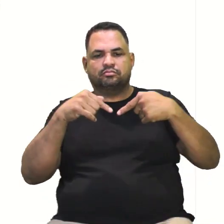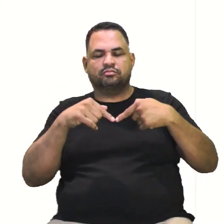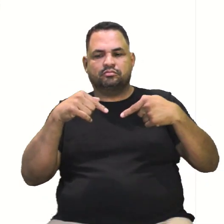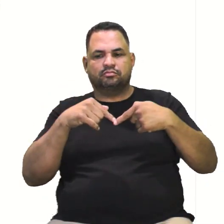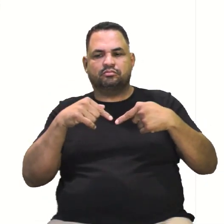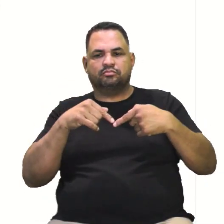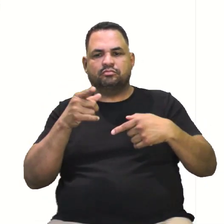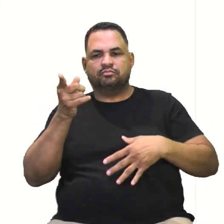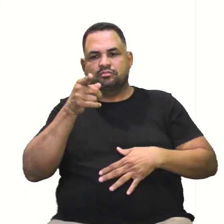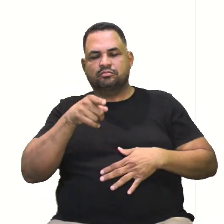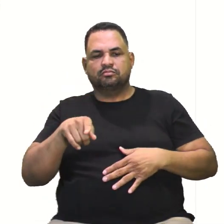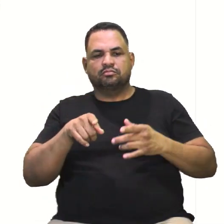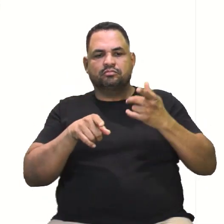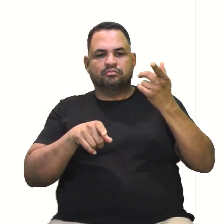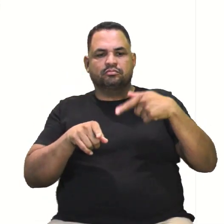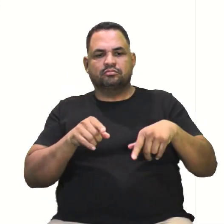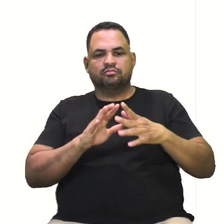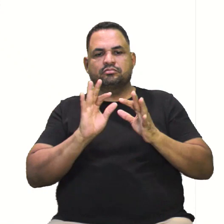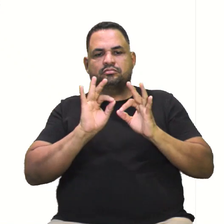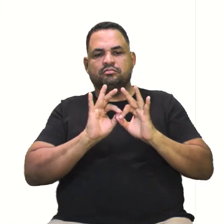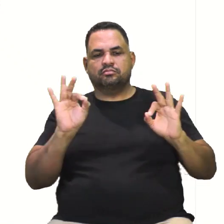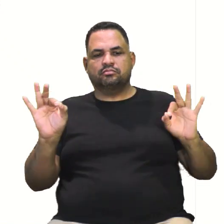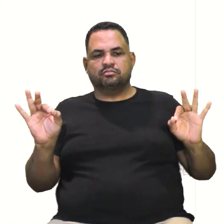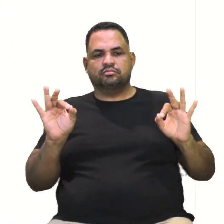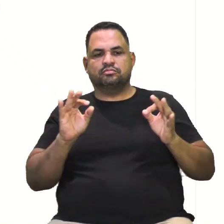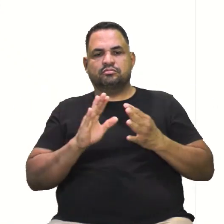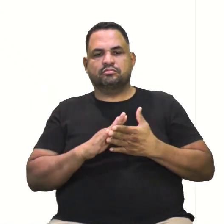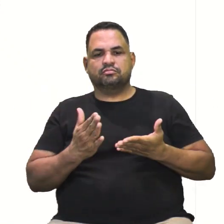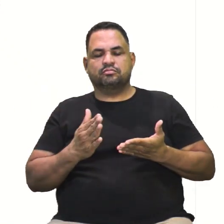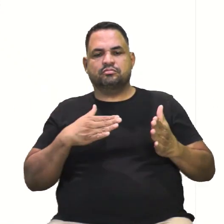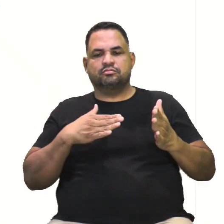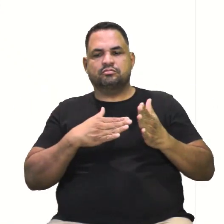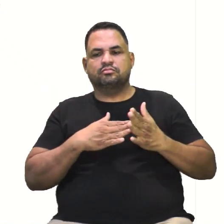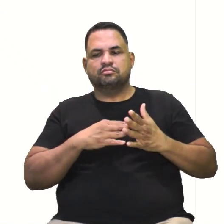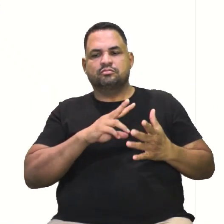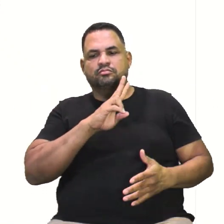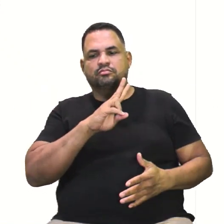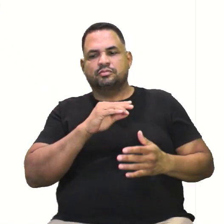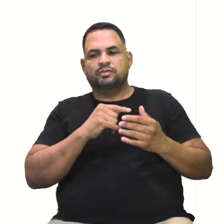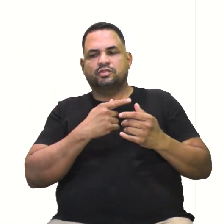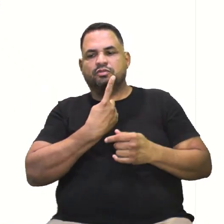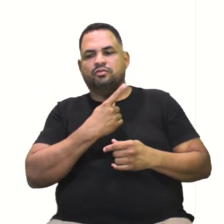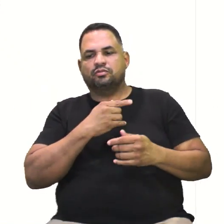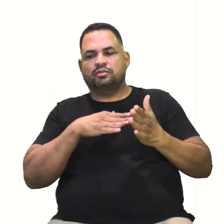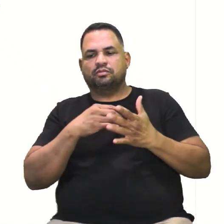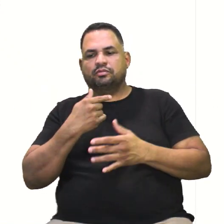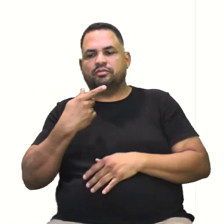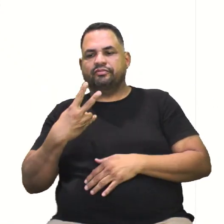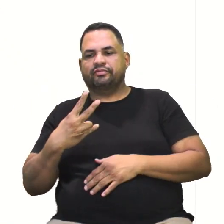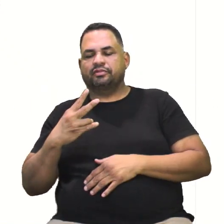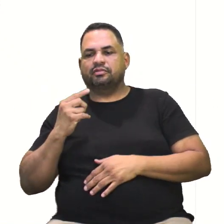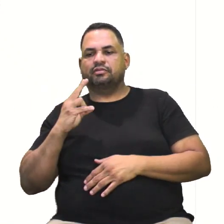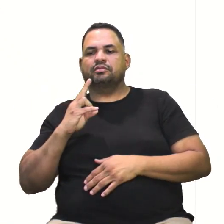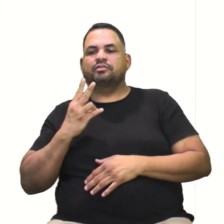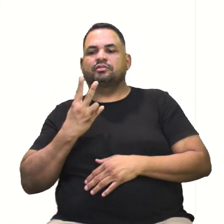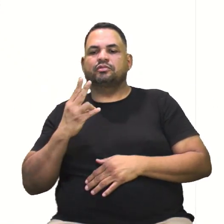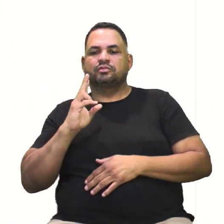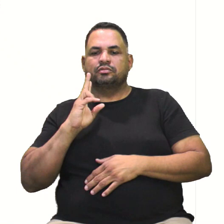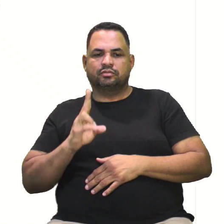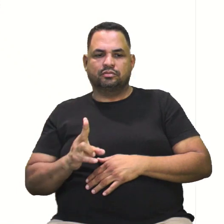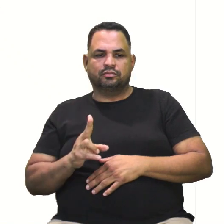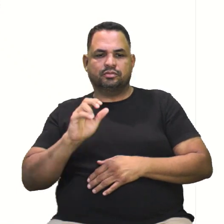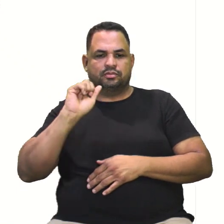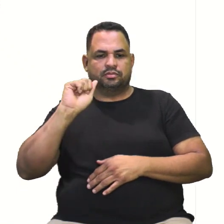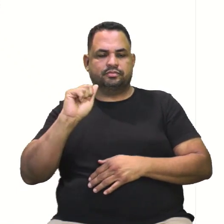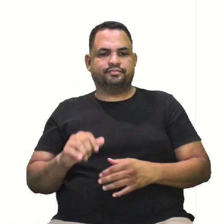vértices da hipérbole, então essa distância da origem até o V1 ou até o V2 é igual, é igual a